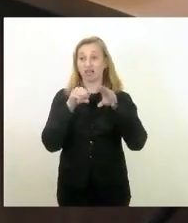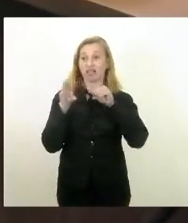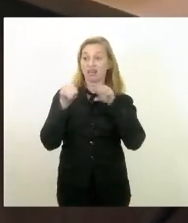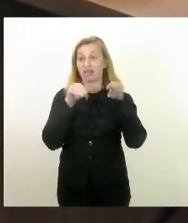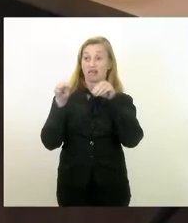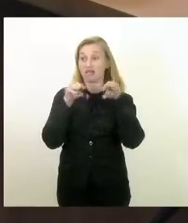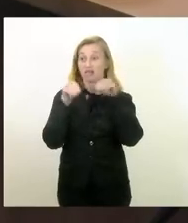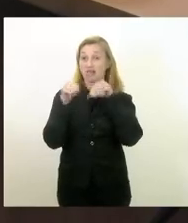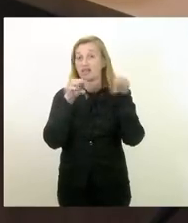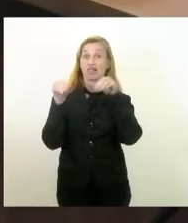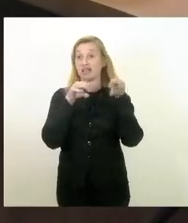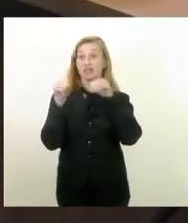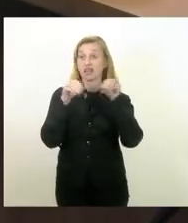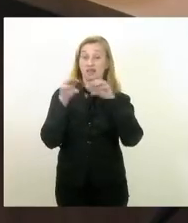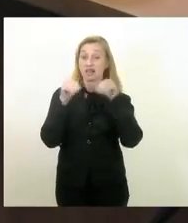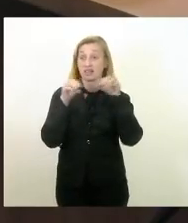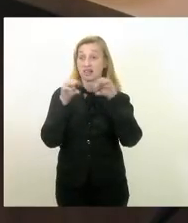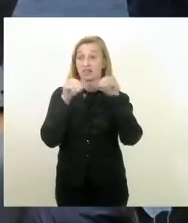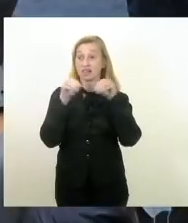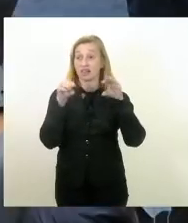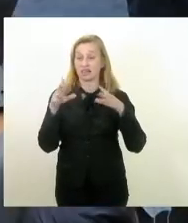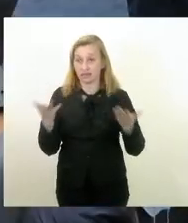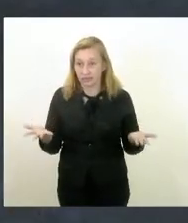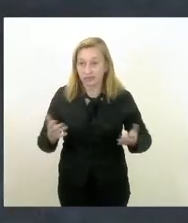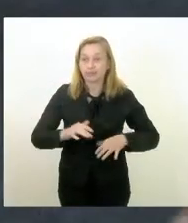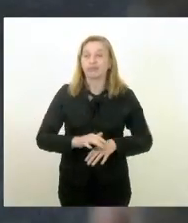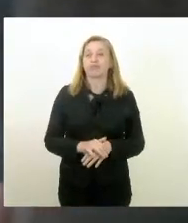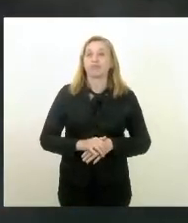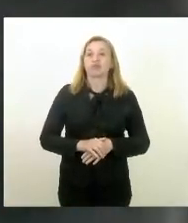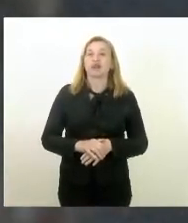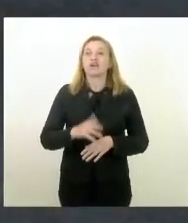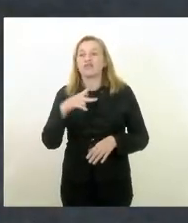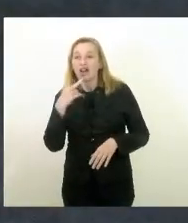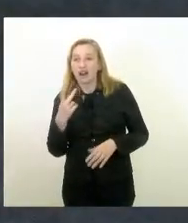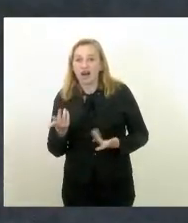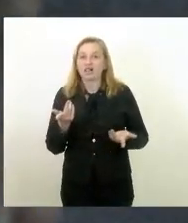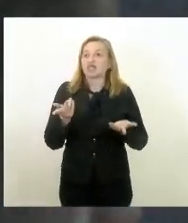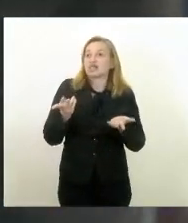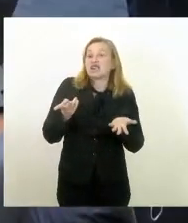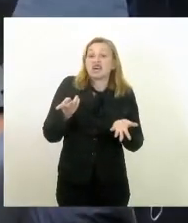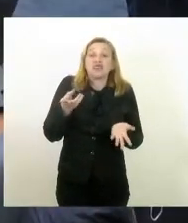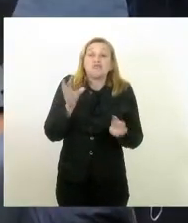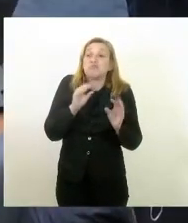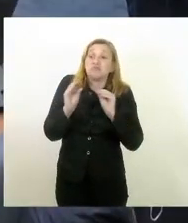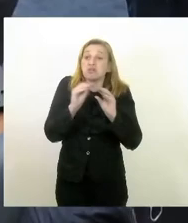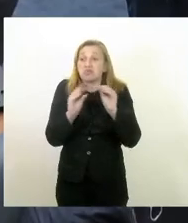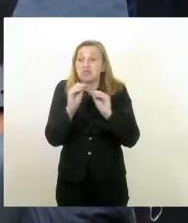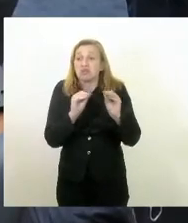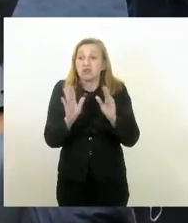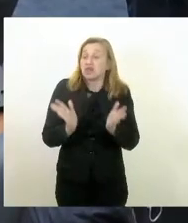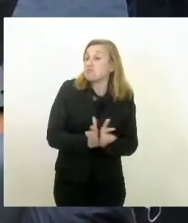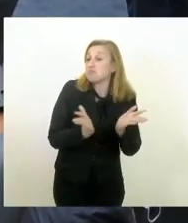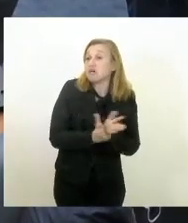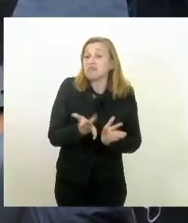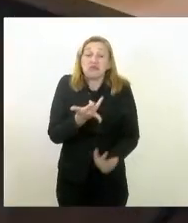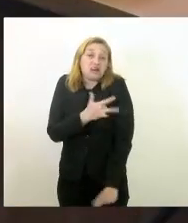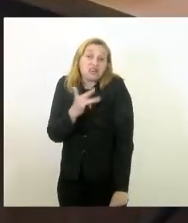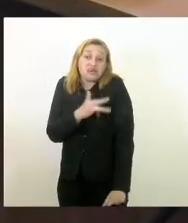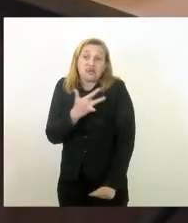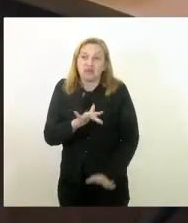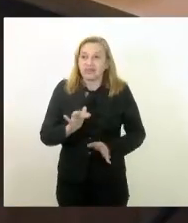discurso se vitimizando querendo contar derrota se fazendo de minoria de pobre coitado